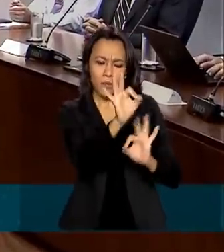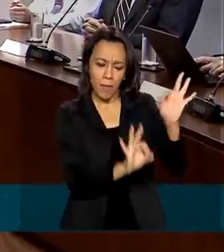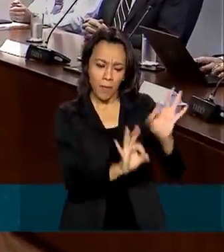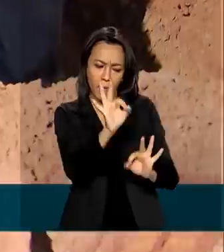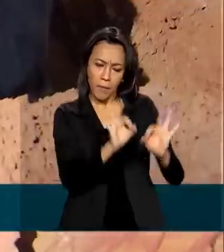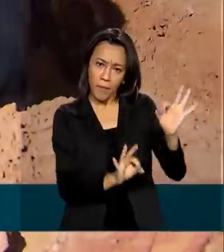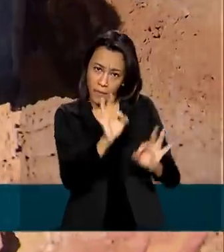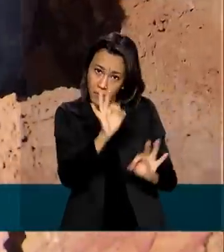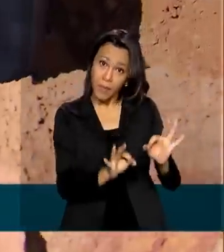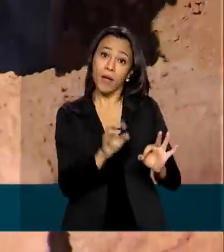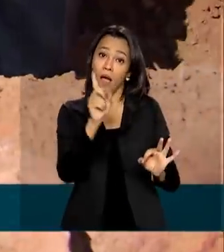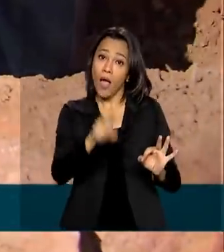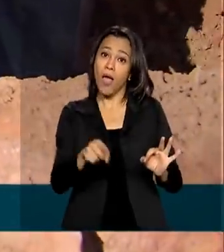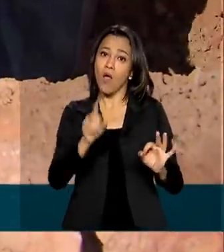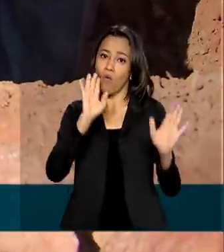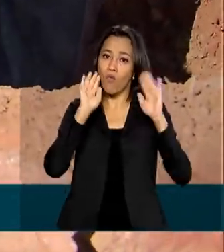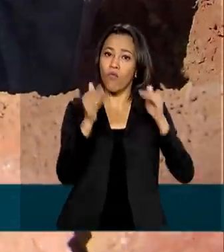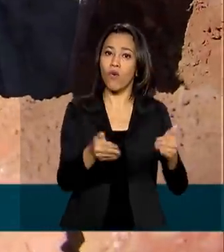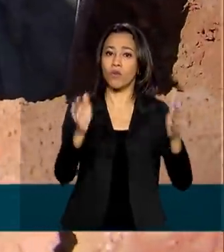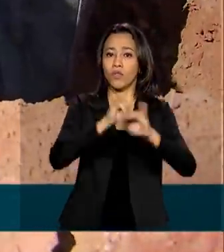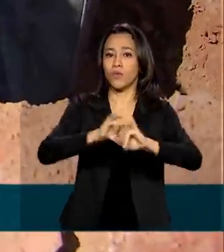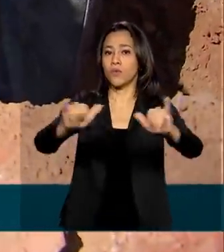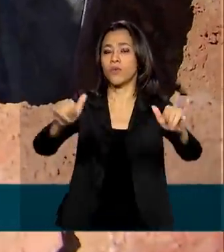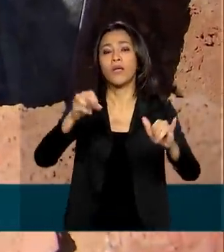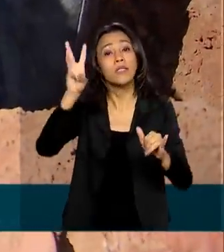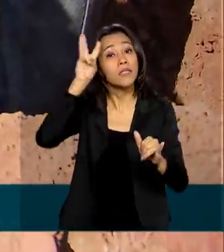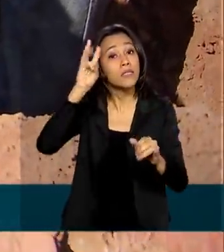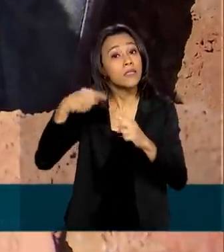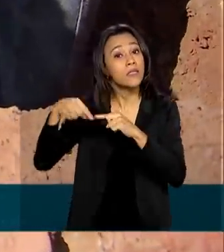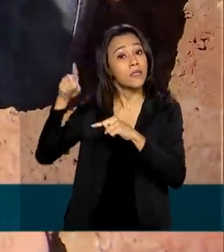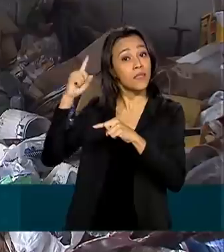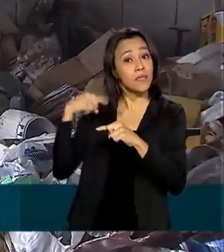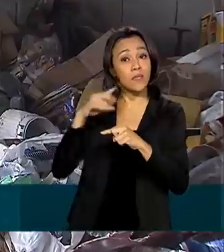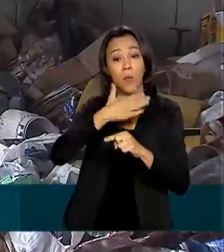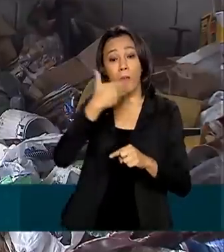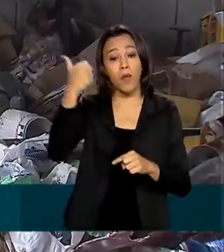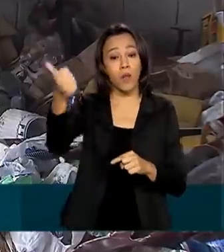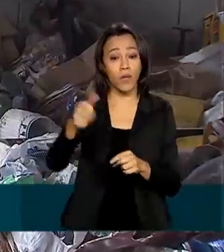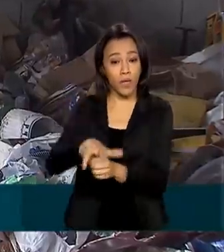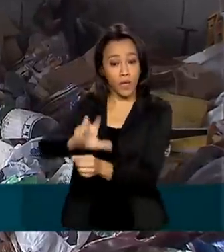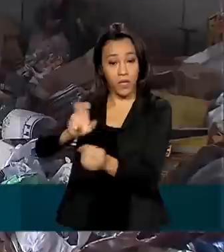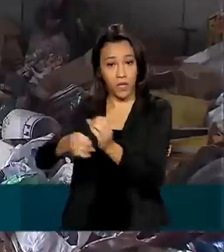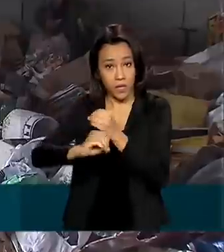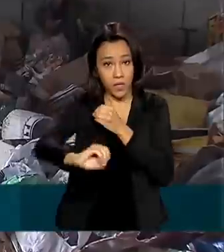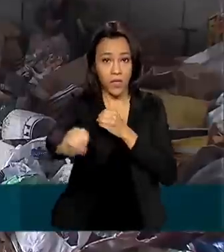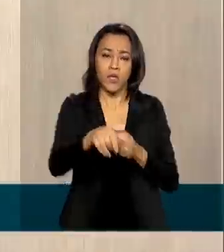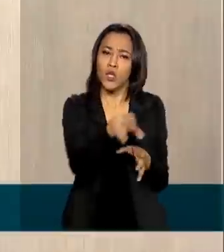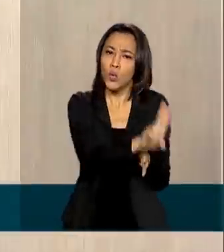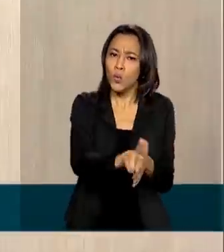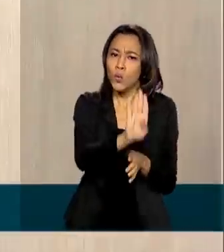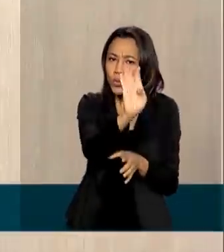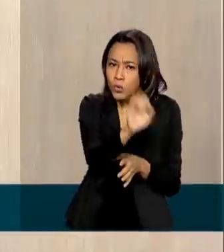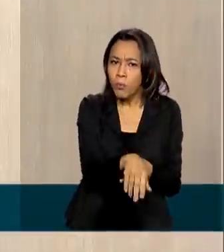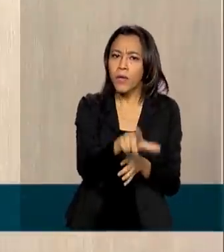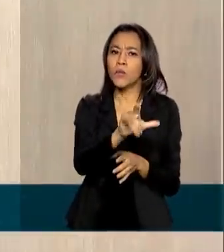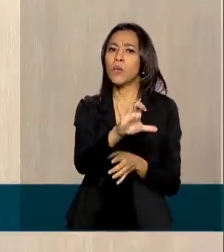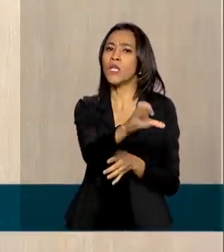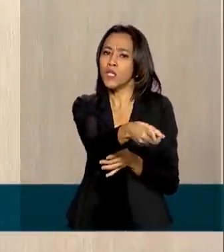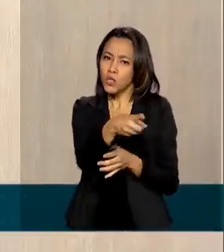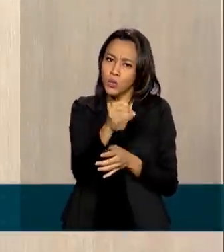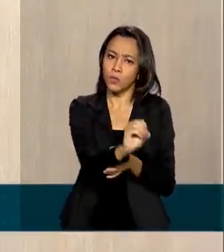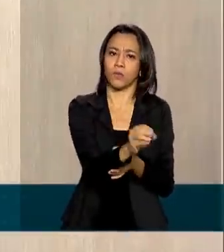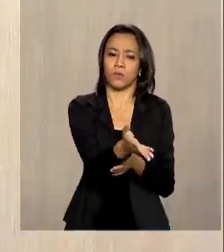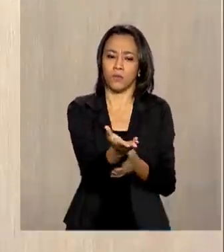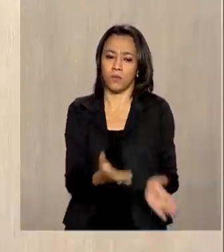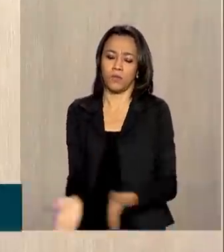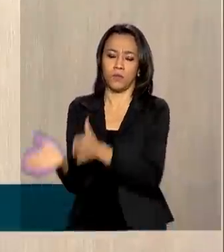nesta terça-feira, principalmente para ações relacionadas à melhoria de saneamento e gestão de resíduos sólidos. O fundo nasce com um